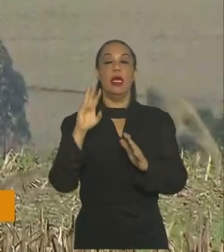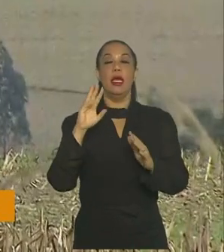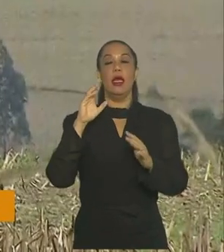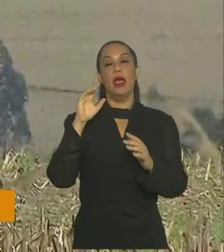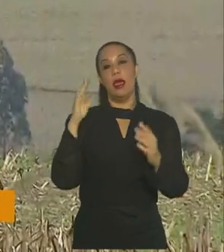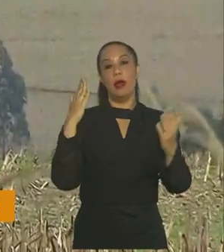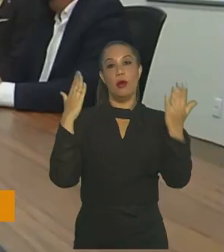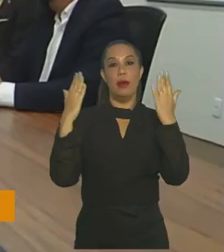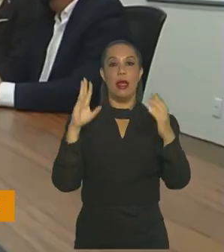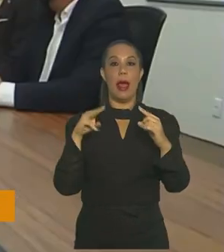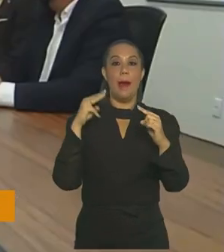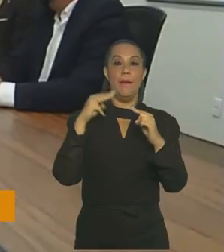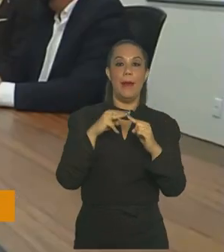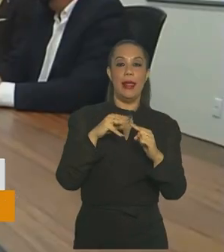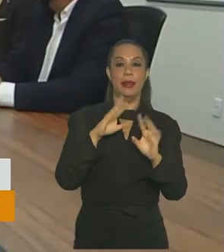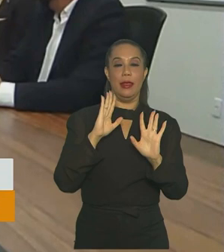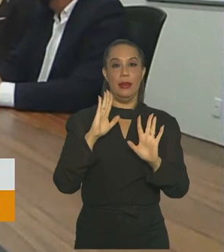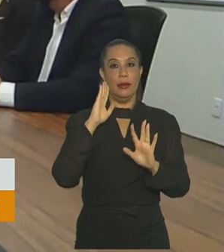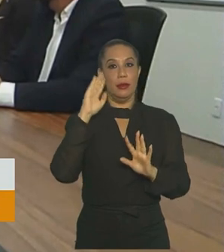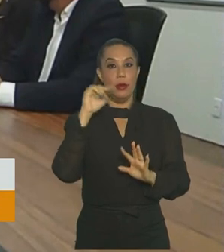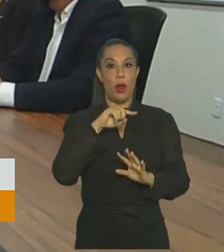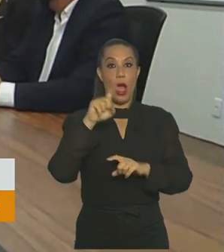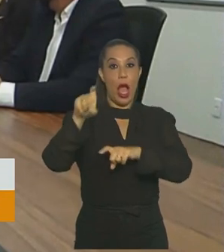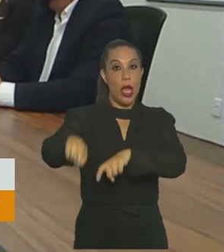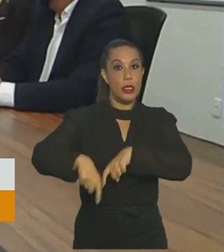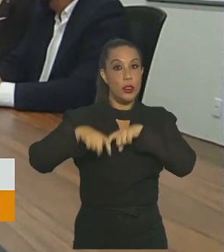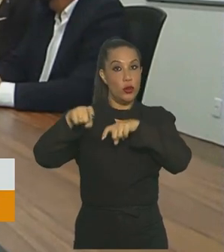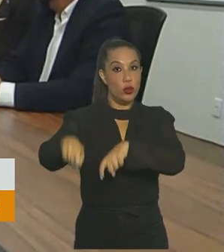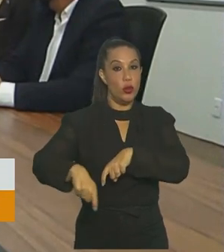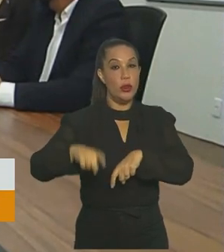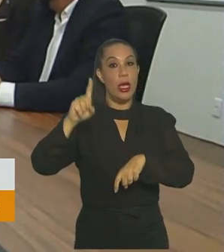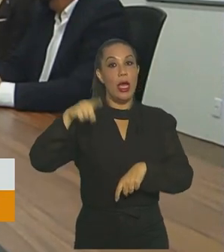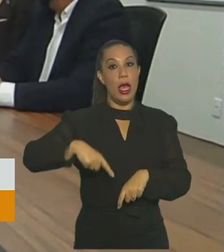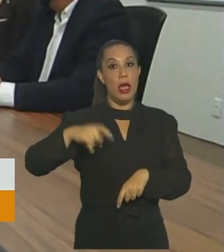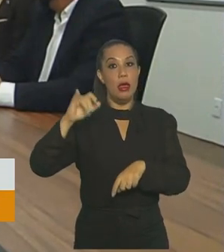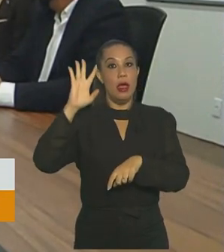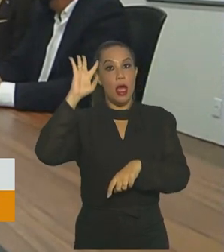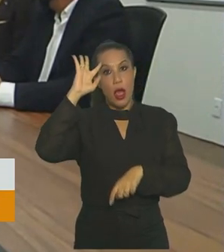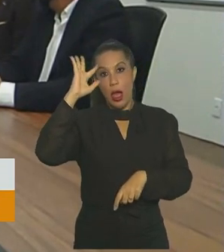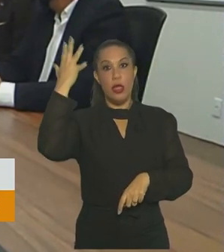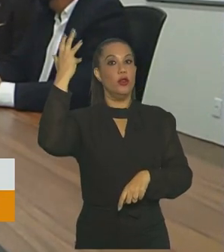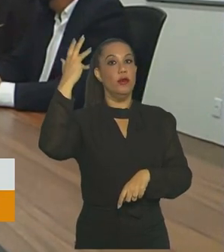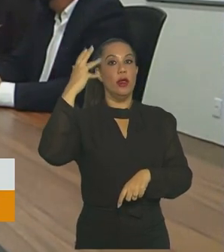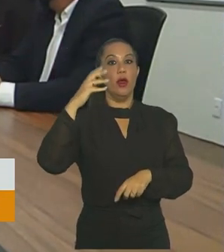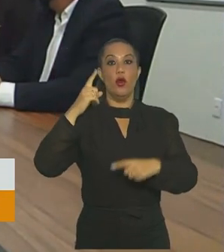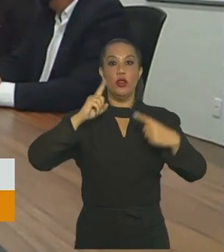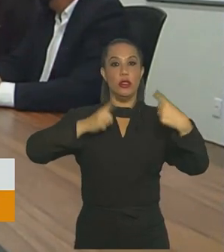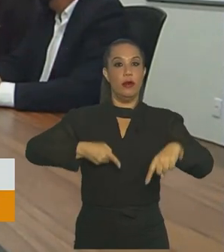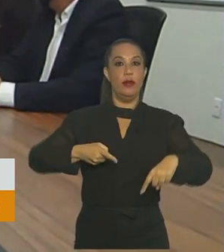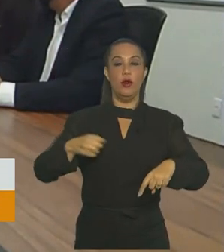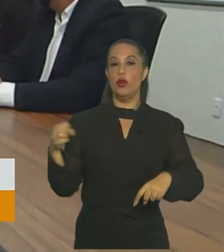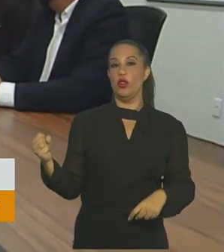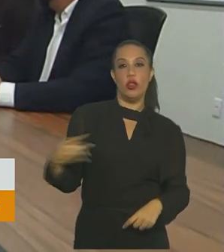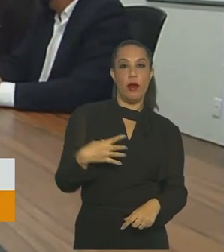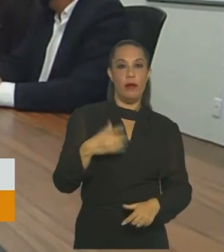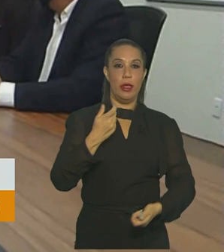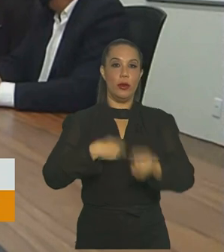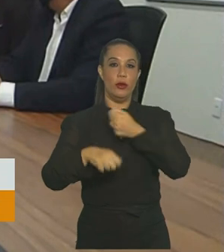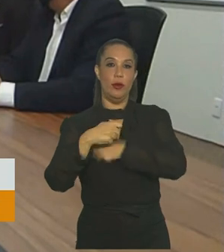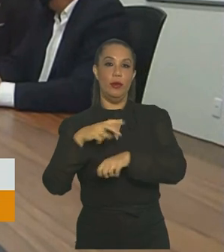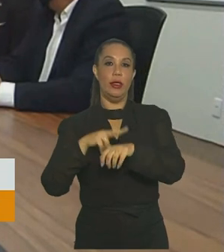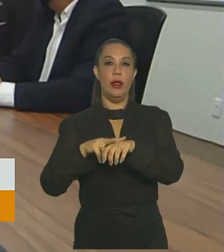estabelecida. A agricultura é uma das soluções para o desafio dessa nova economia verde com